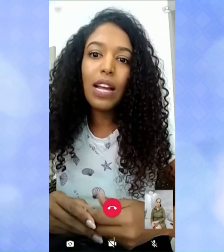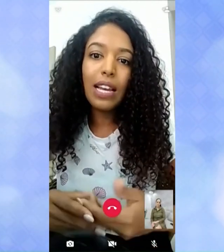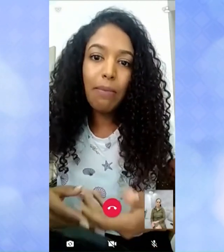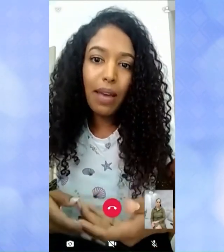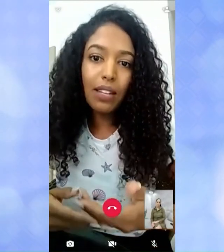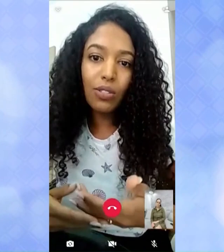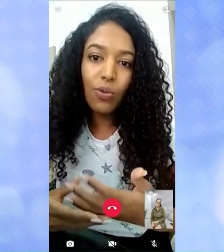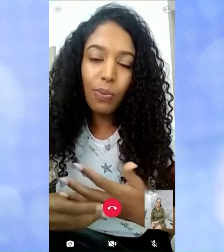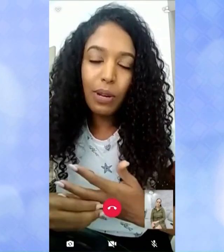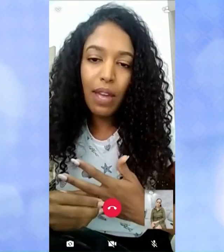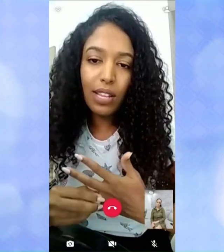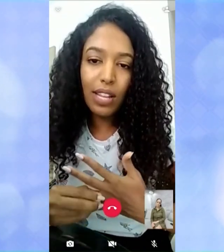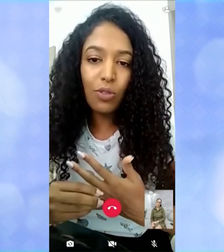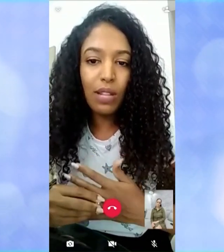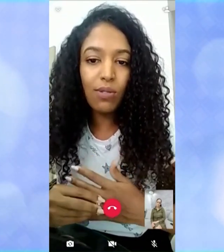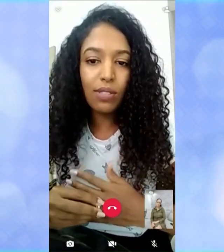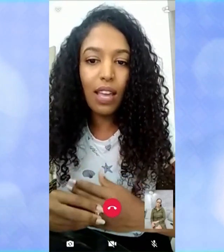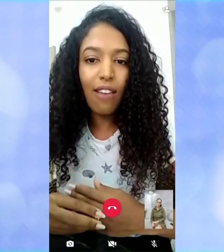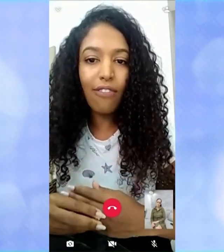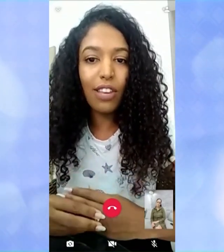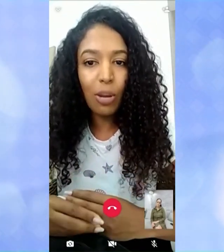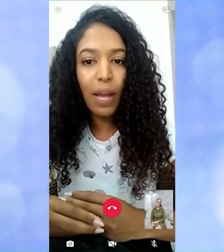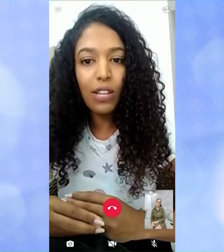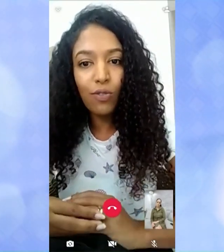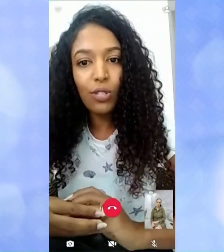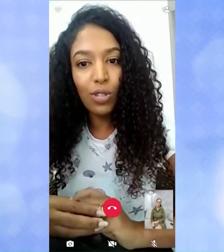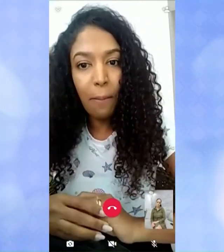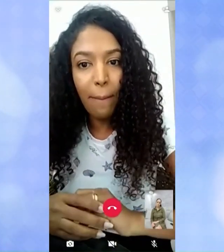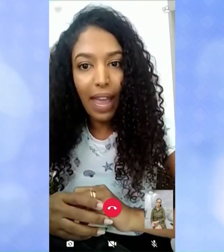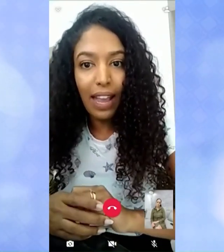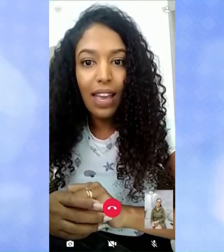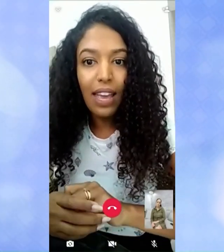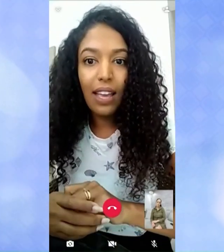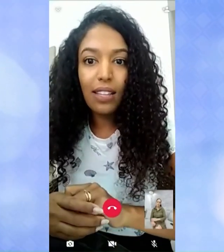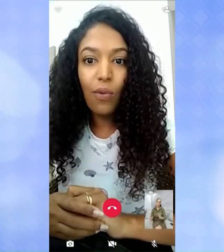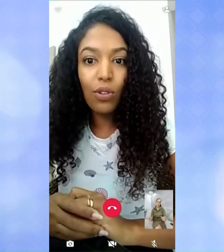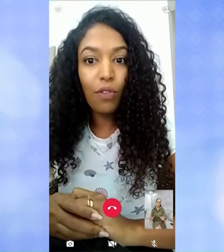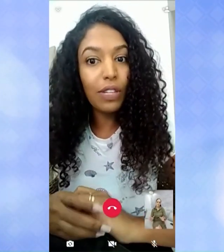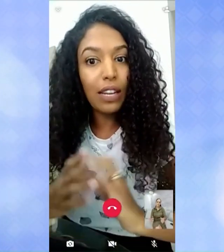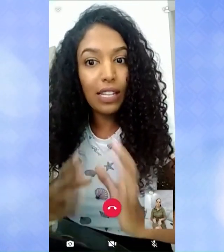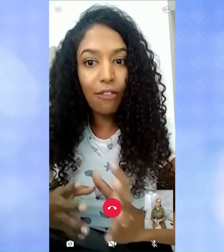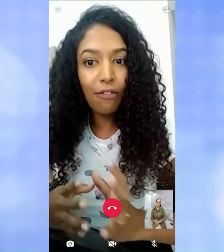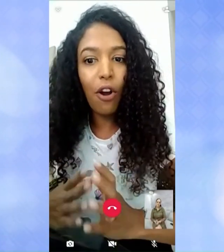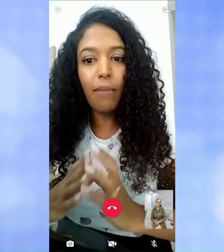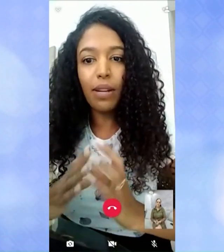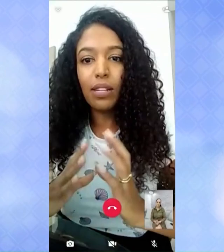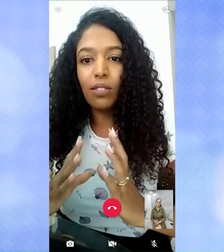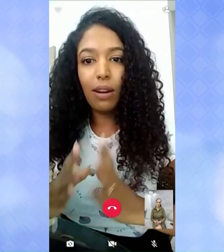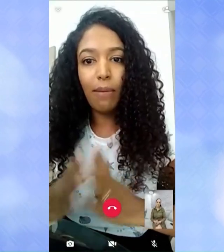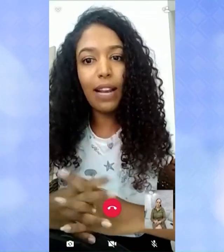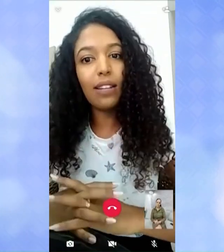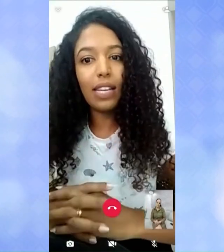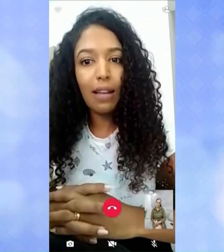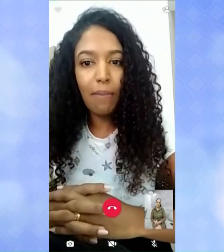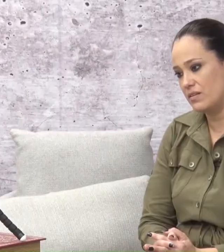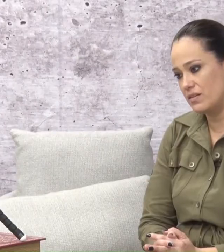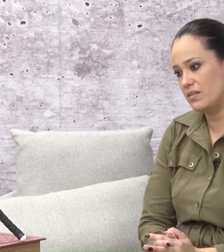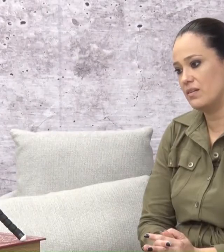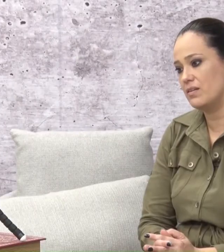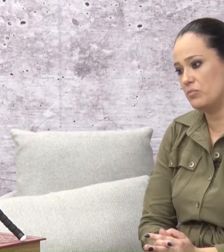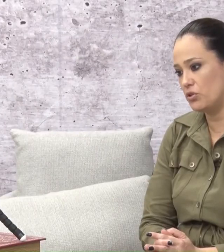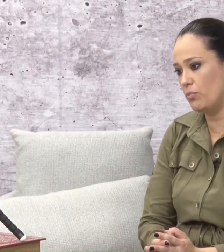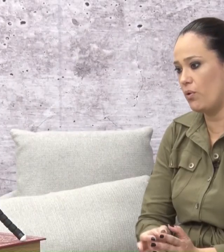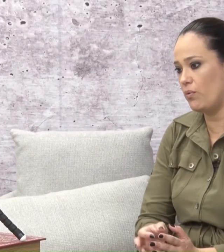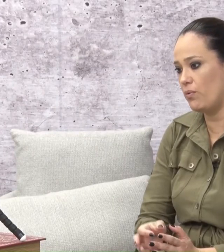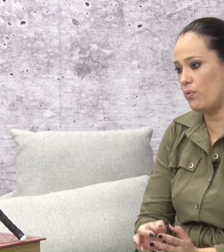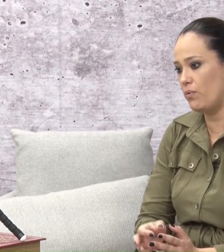questão, liberando o primeiro atendimento, você via chamada de vida também. Então, eu estou fazendo dessa forma. Estou trabalhando aqui da minha